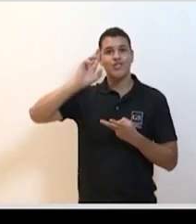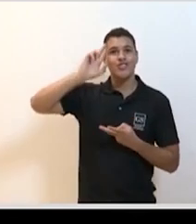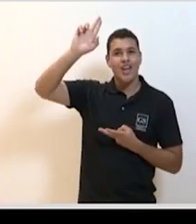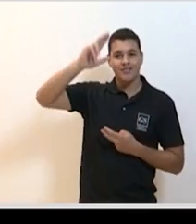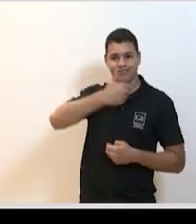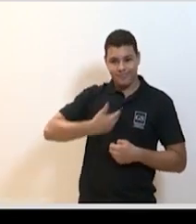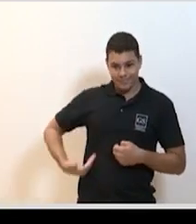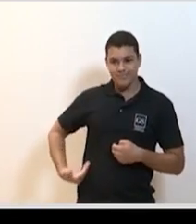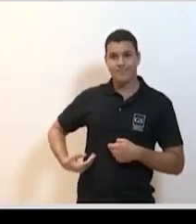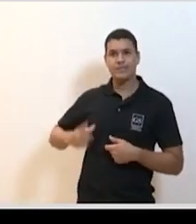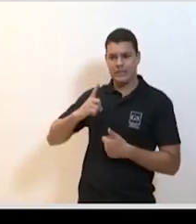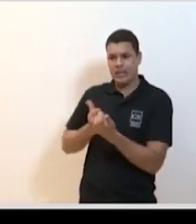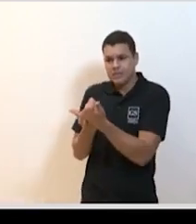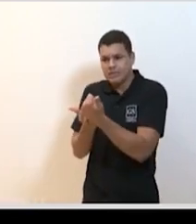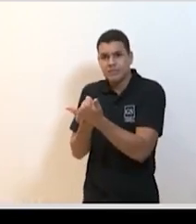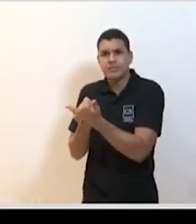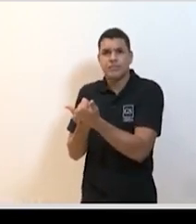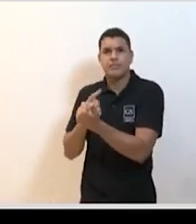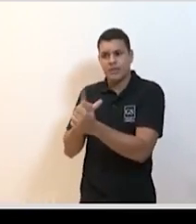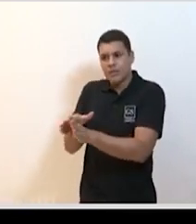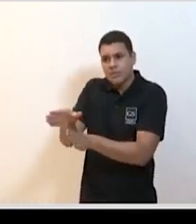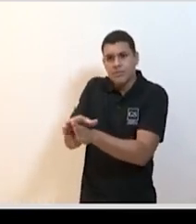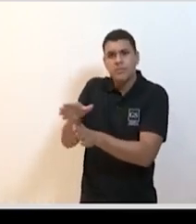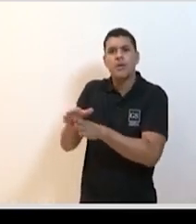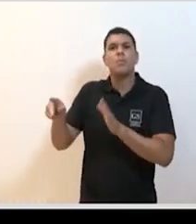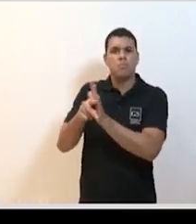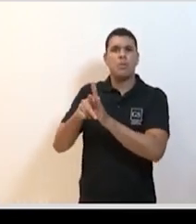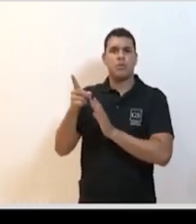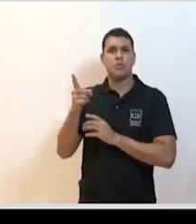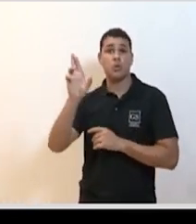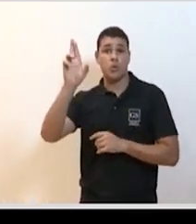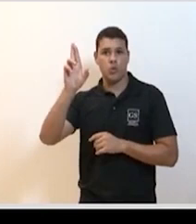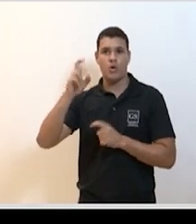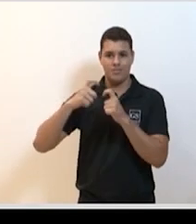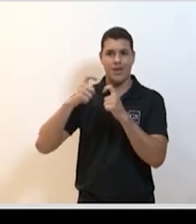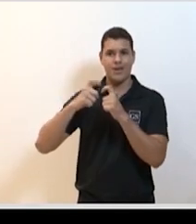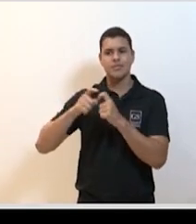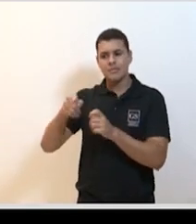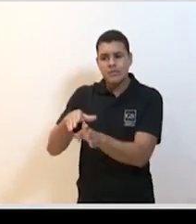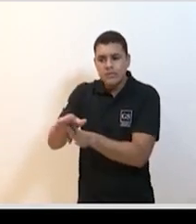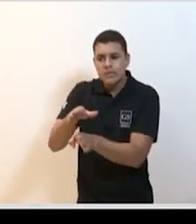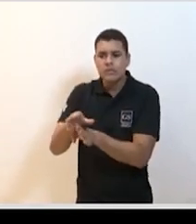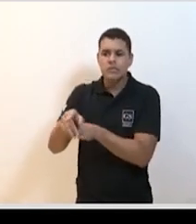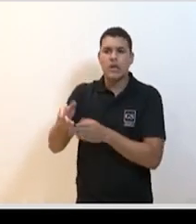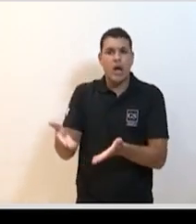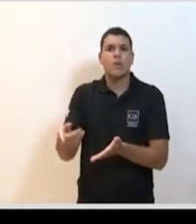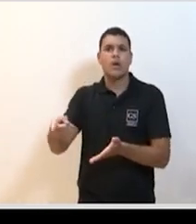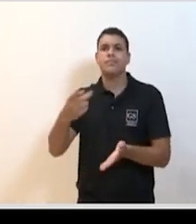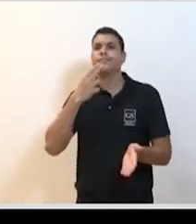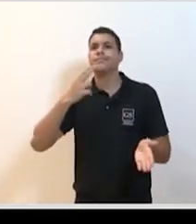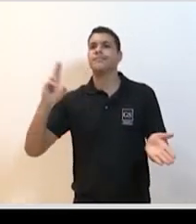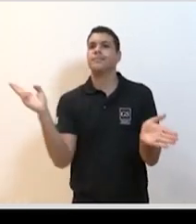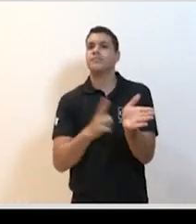muito bem assessorado atualmente pelo Antônio Fauci, do CDC, e do NIH, reconhecem a importância das